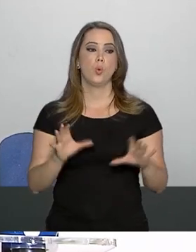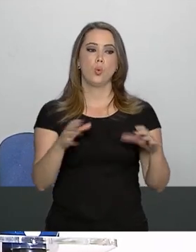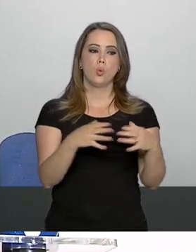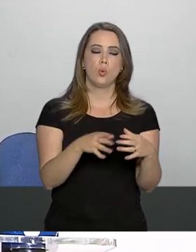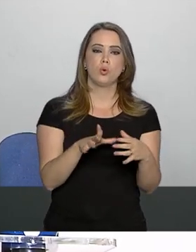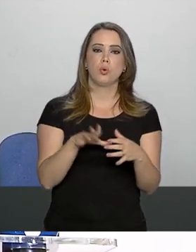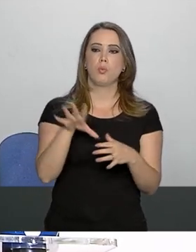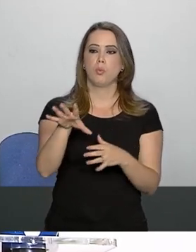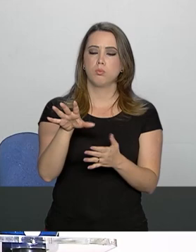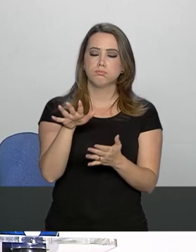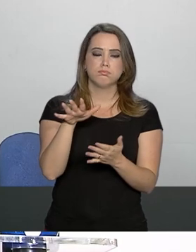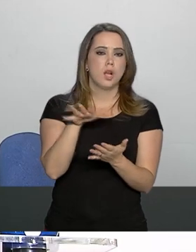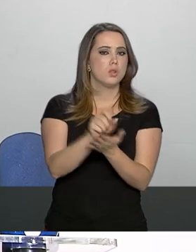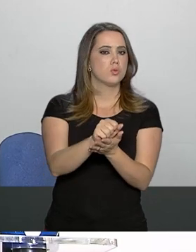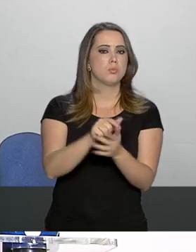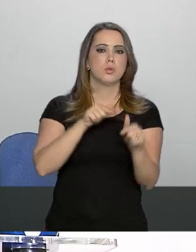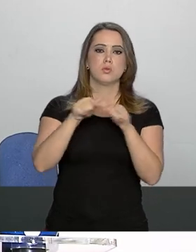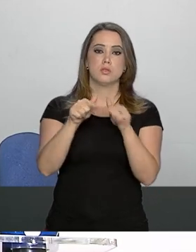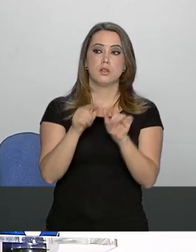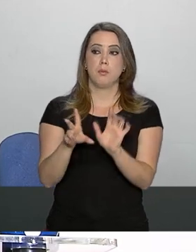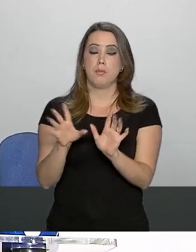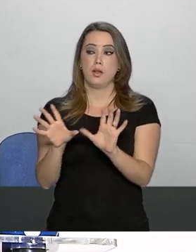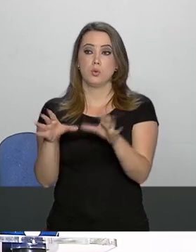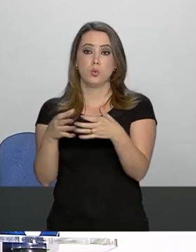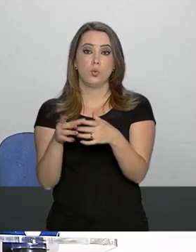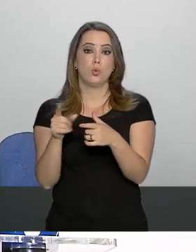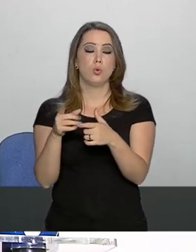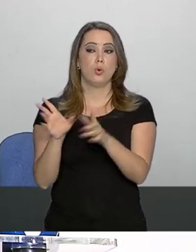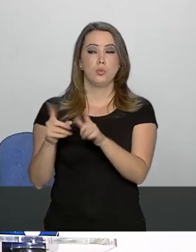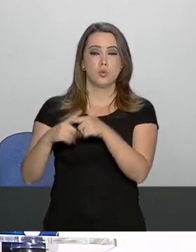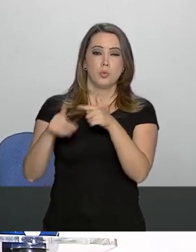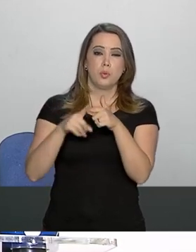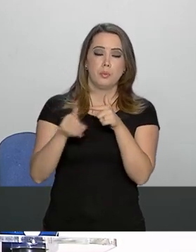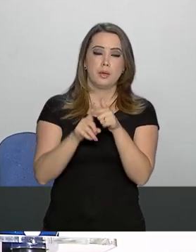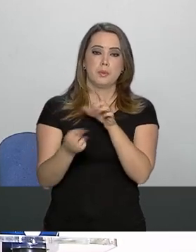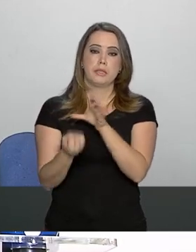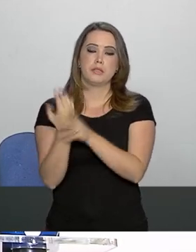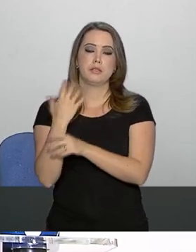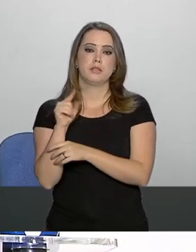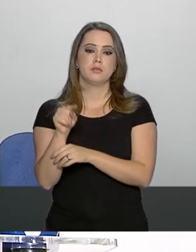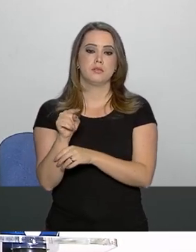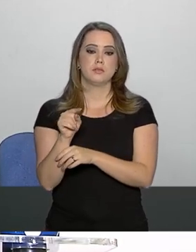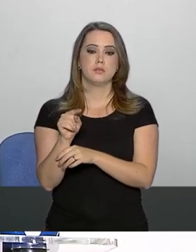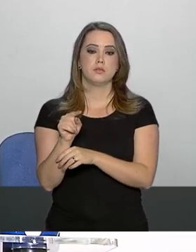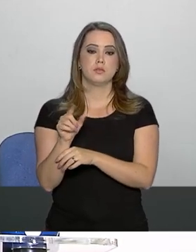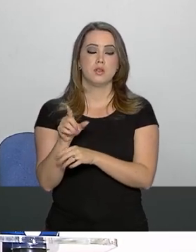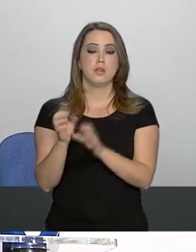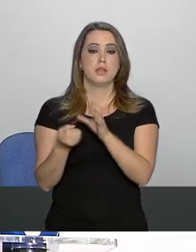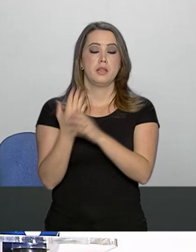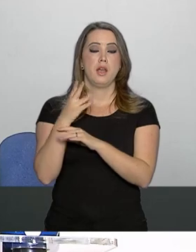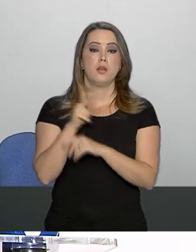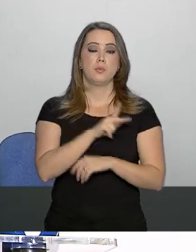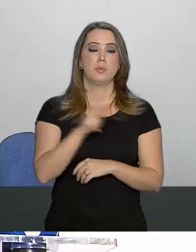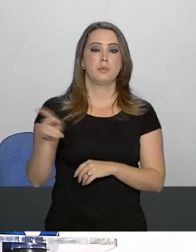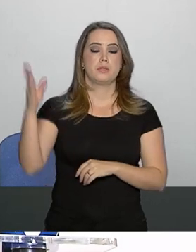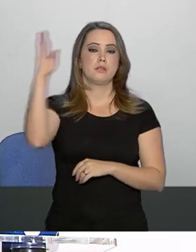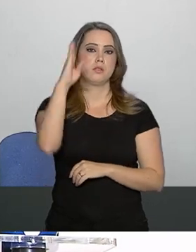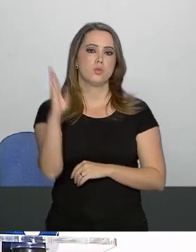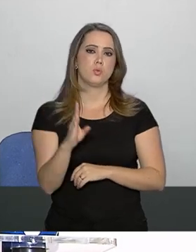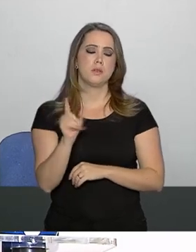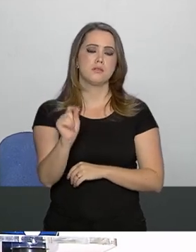vinham sendo exercidas pelo gabinete de crise instalado pela presidência,